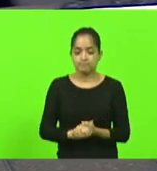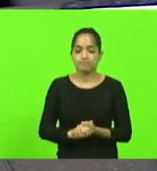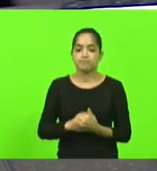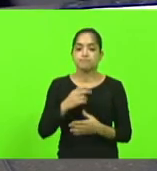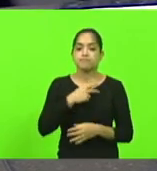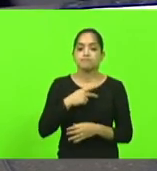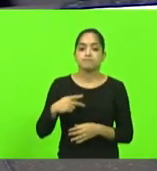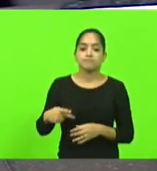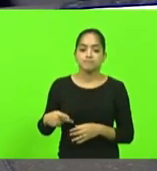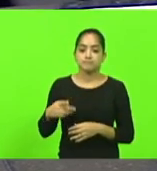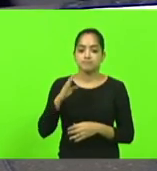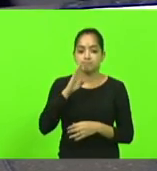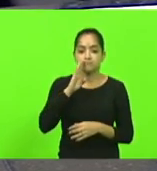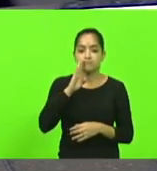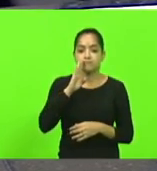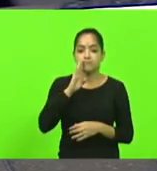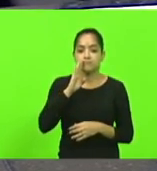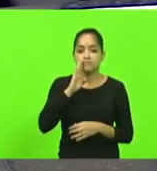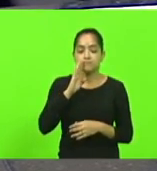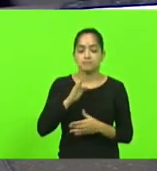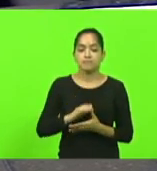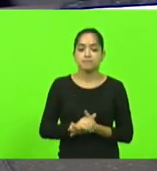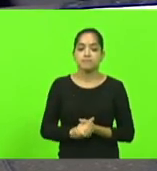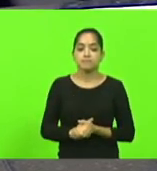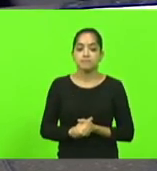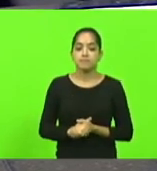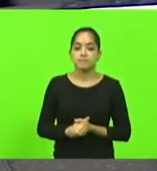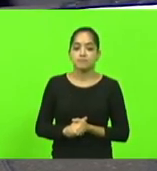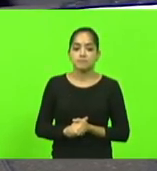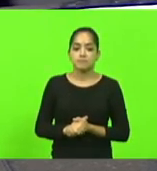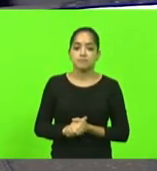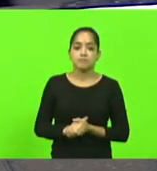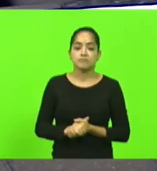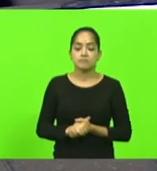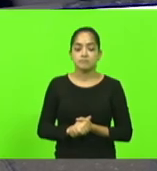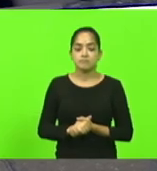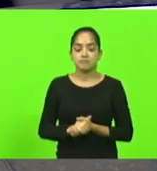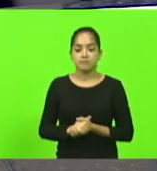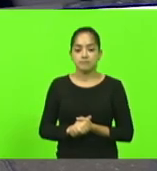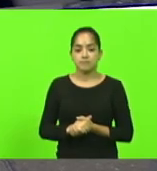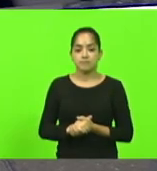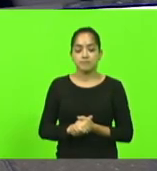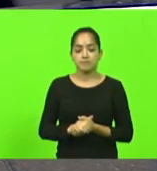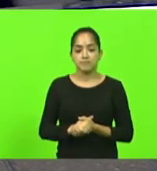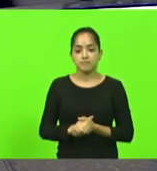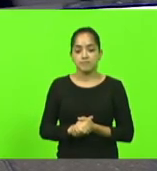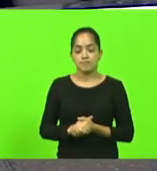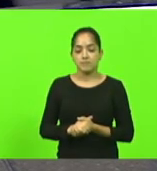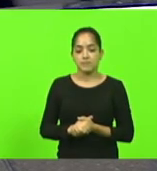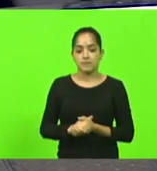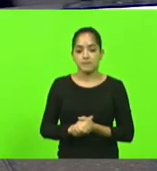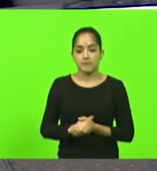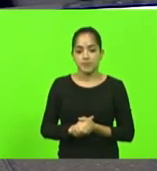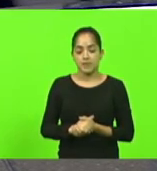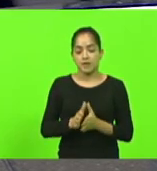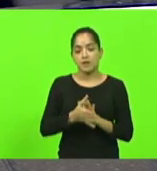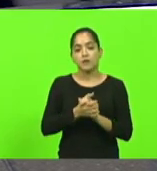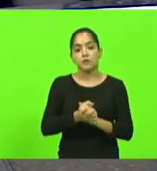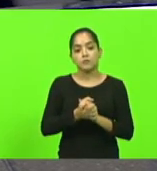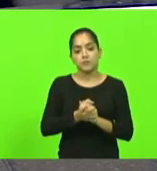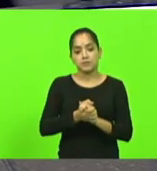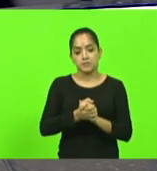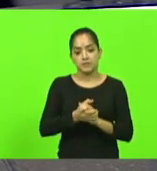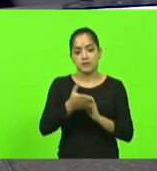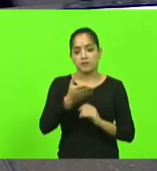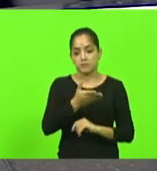Berlanda vossa excelência que preside esta sessão cumprimentar todos os